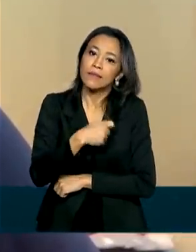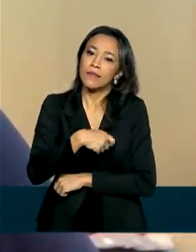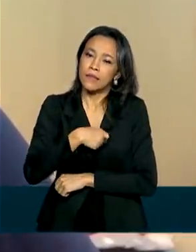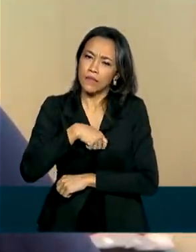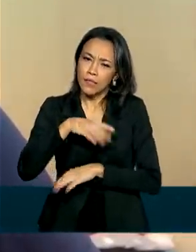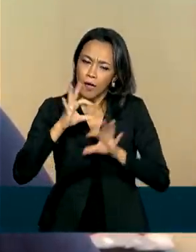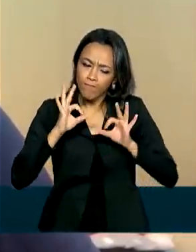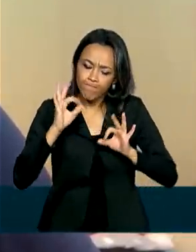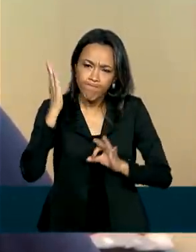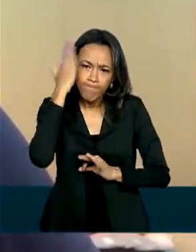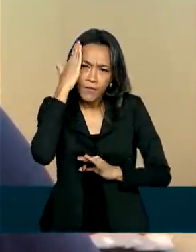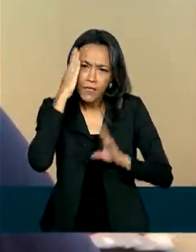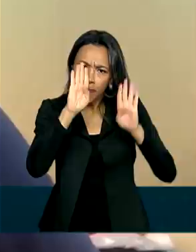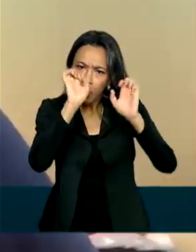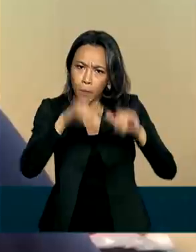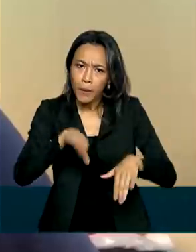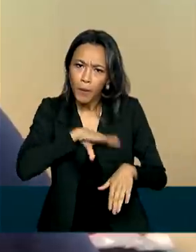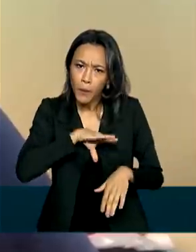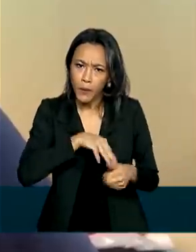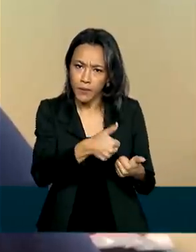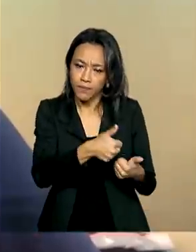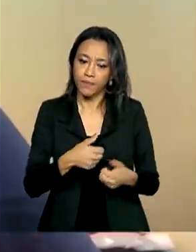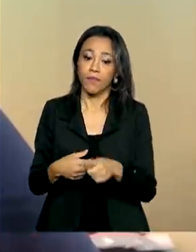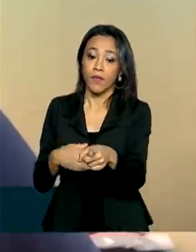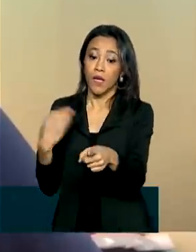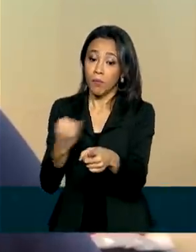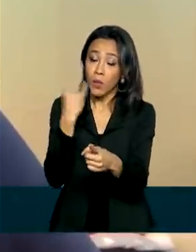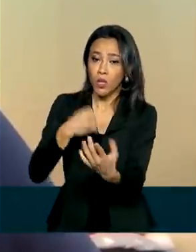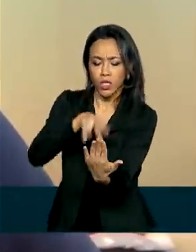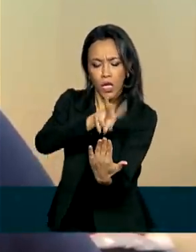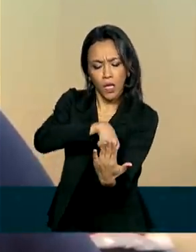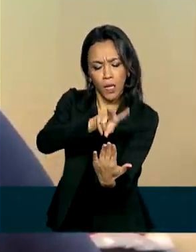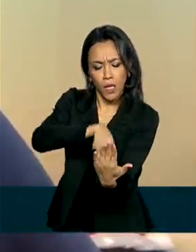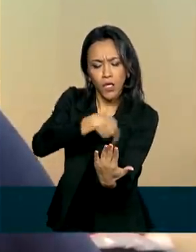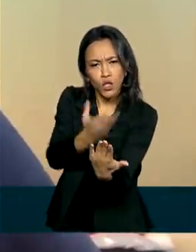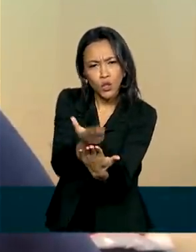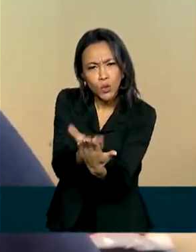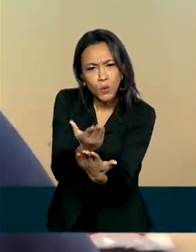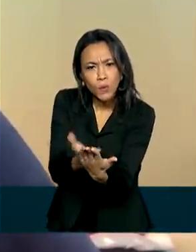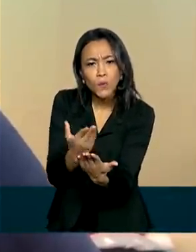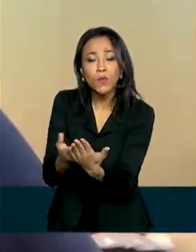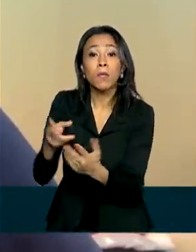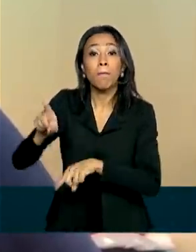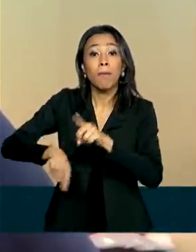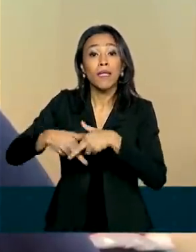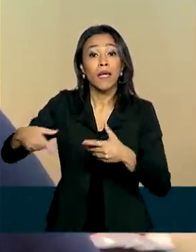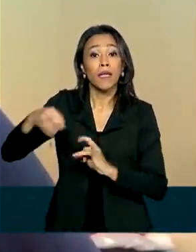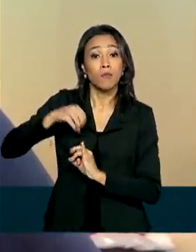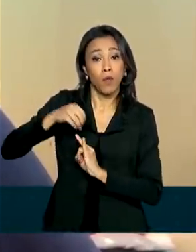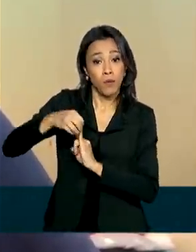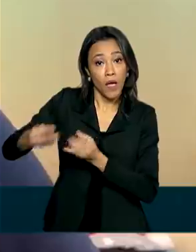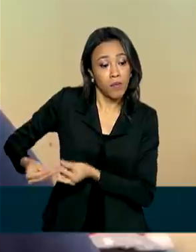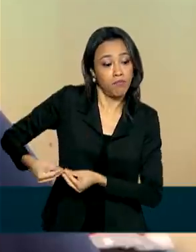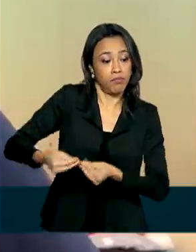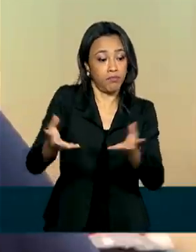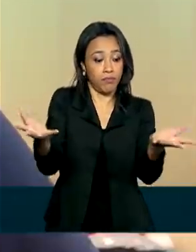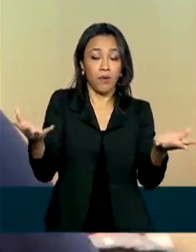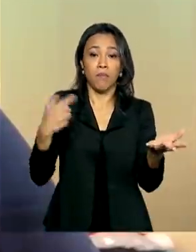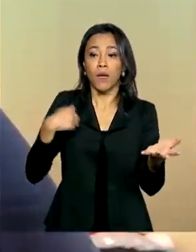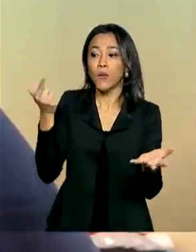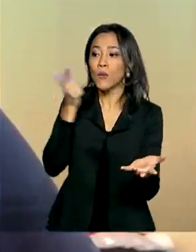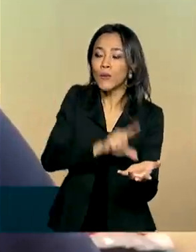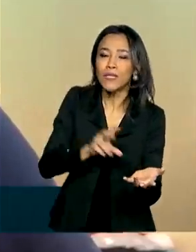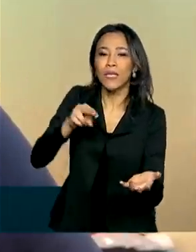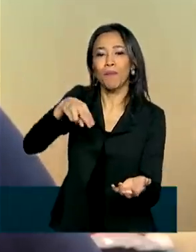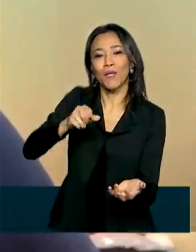português. É possível que o candidato leia e estude a fundo os manuais disponibilizados pelo Inep e ainda assim não alcance uma nota